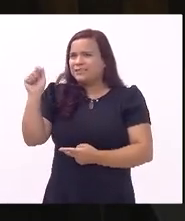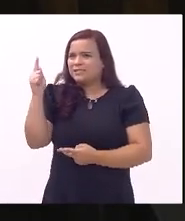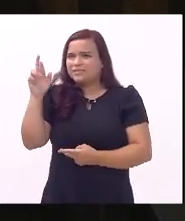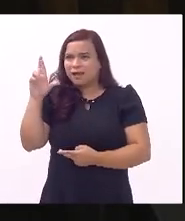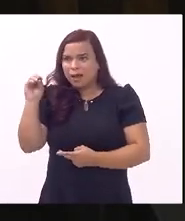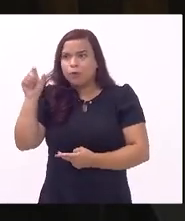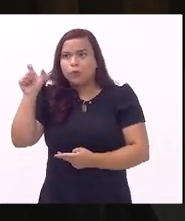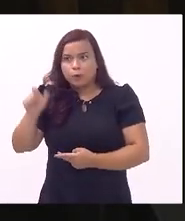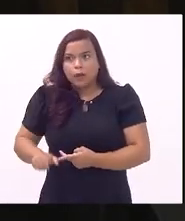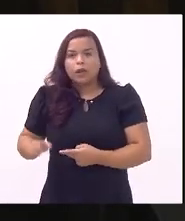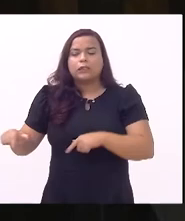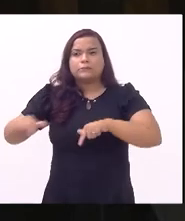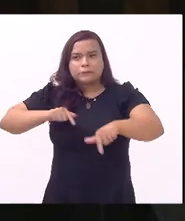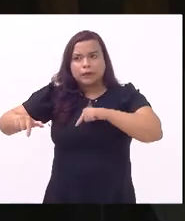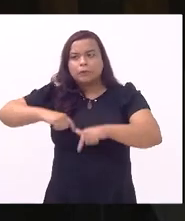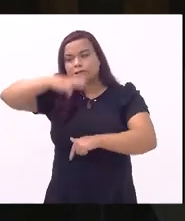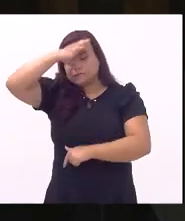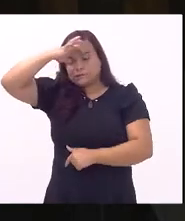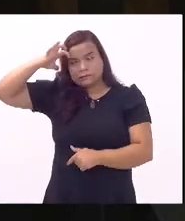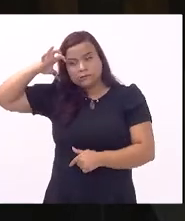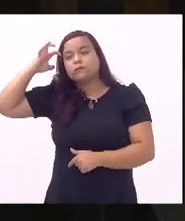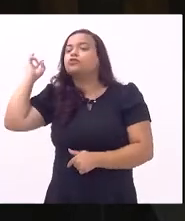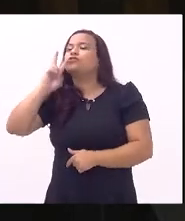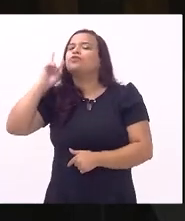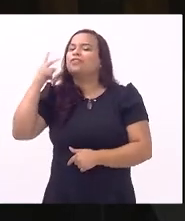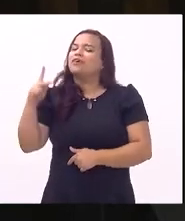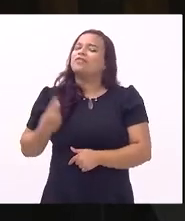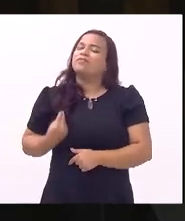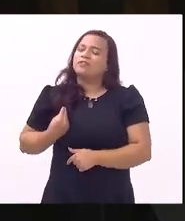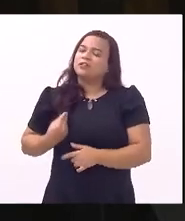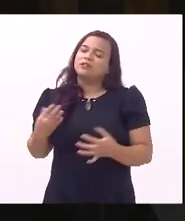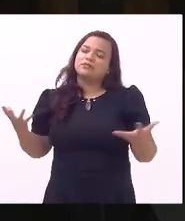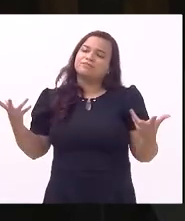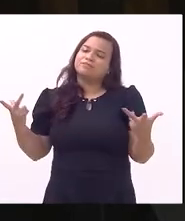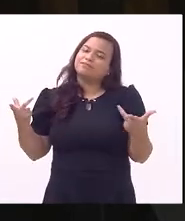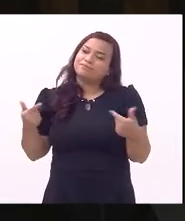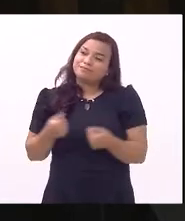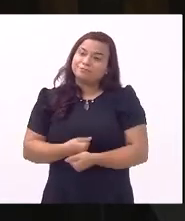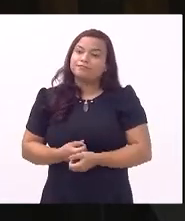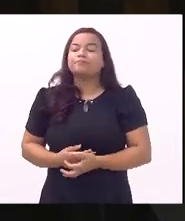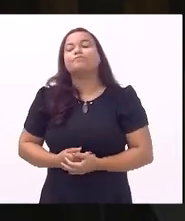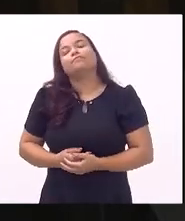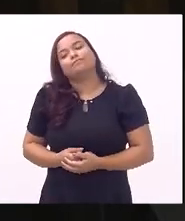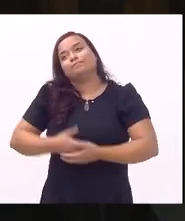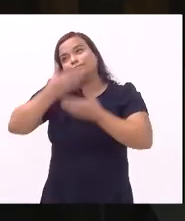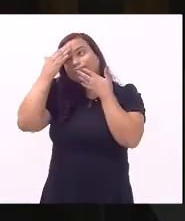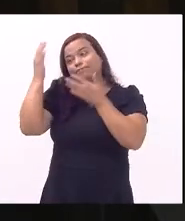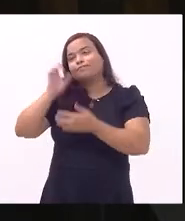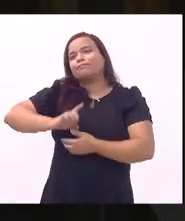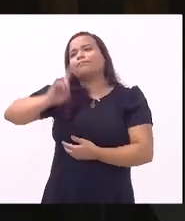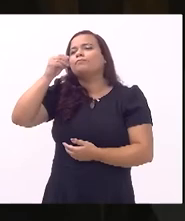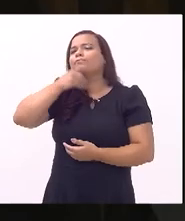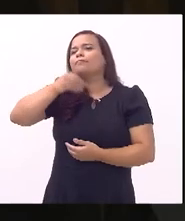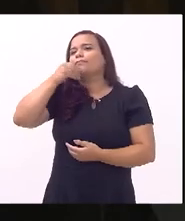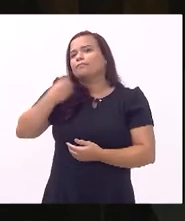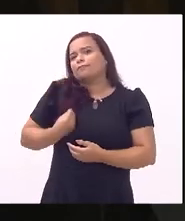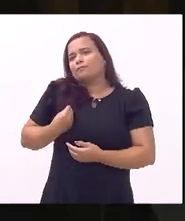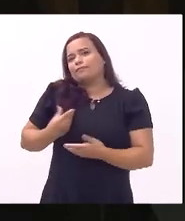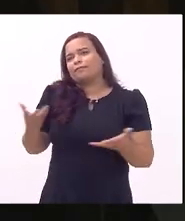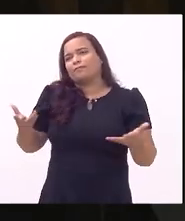história de vida linda então eu não poderia deixar de agradecer a Deus pela oportunidade de estar aqui no término na verdade